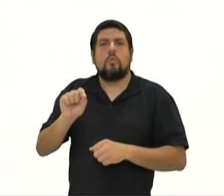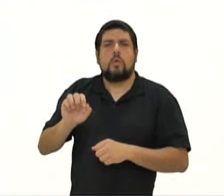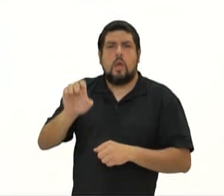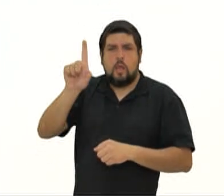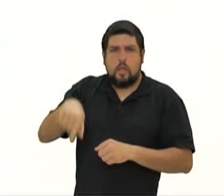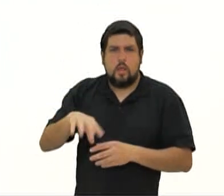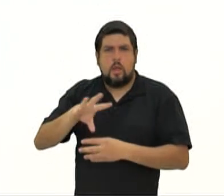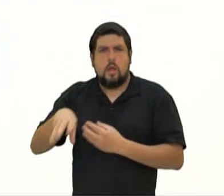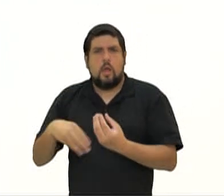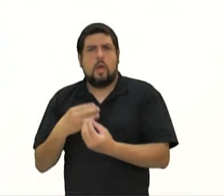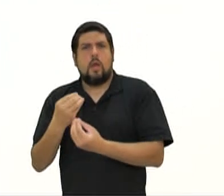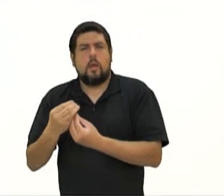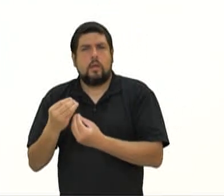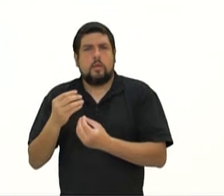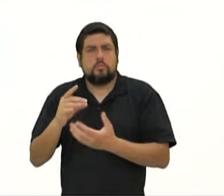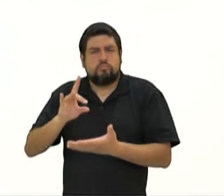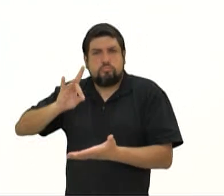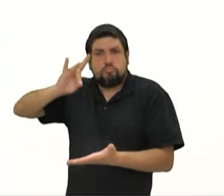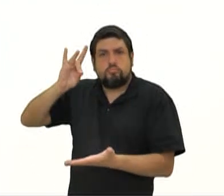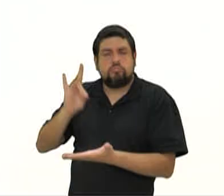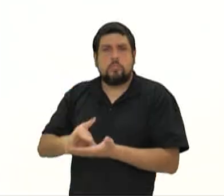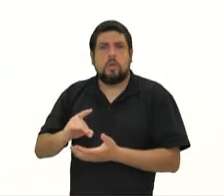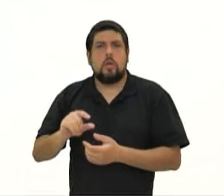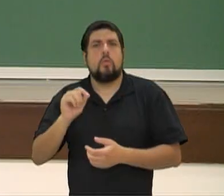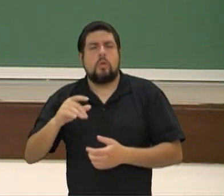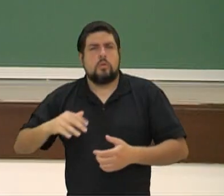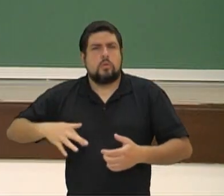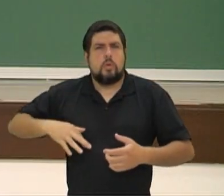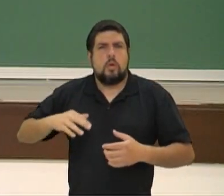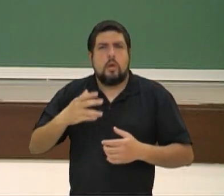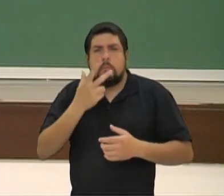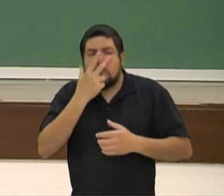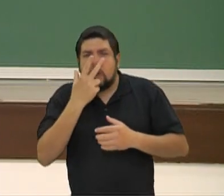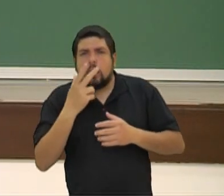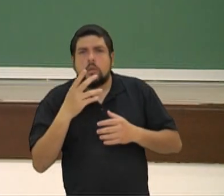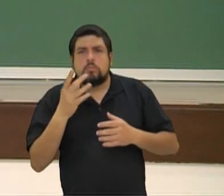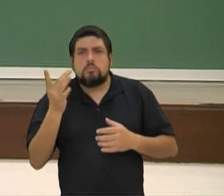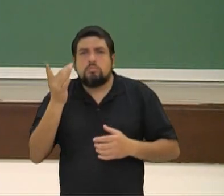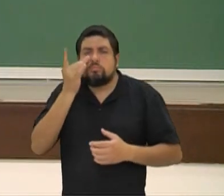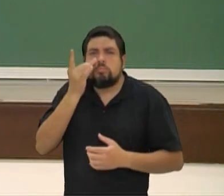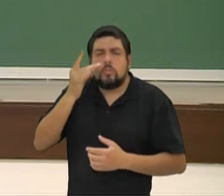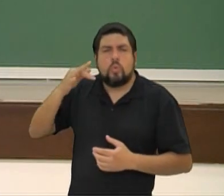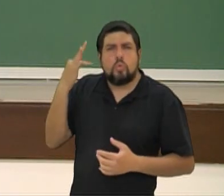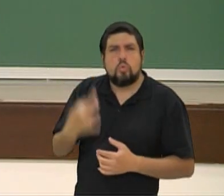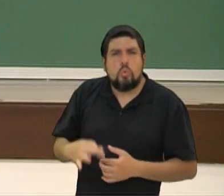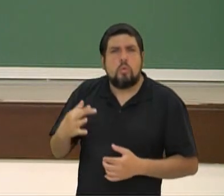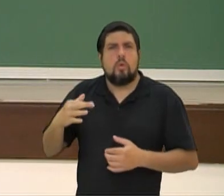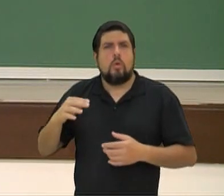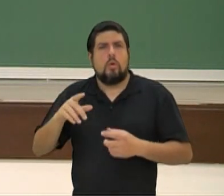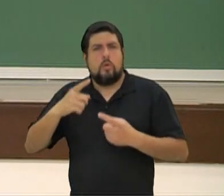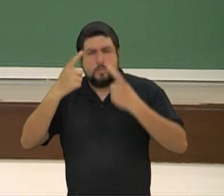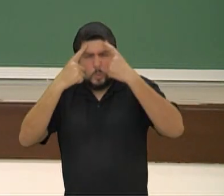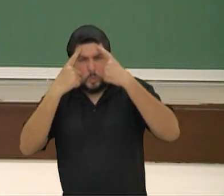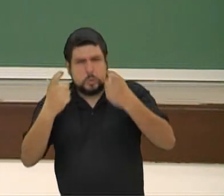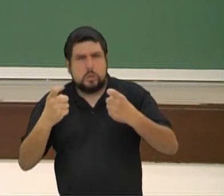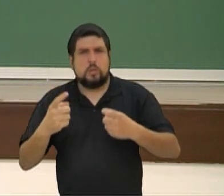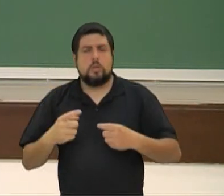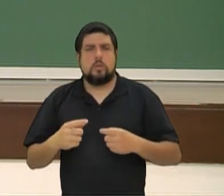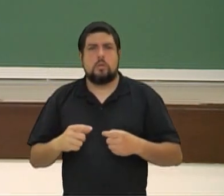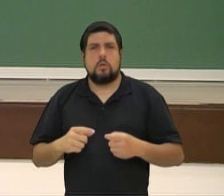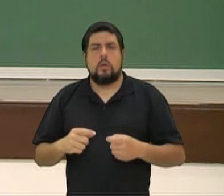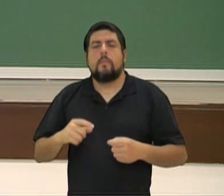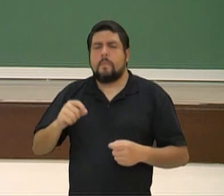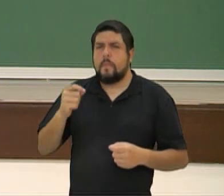exprimindo muita violência, dor, pessimismo e eu trouxe, não por acaso, essa imagem para nós terem essa ideia da dor, que é o